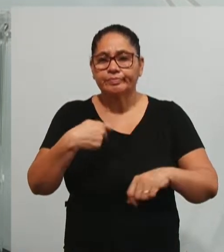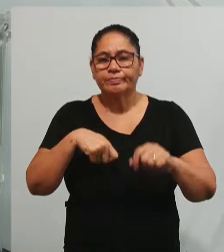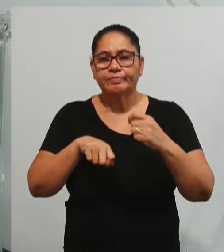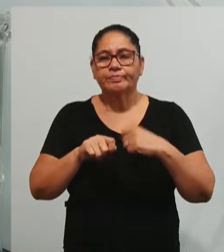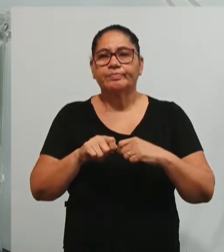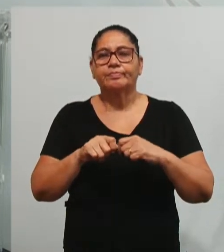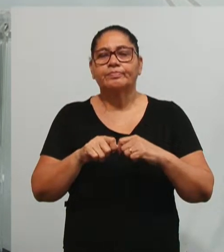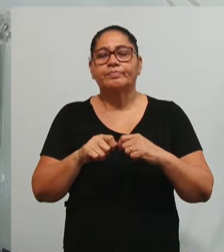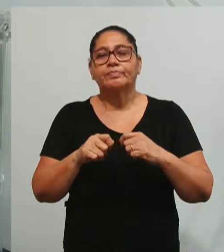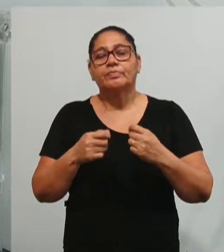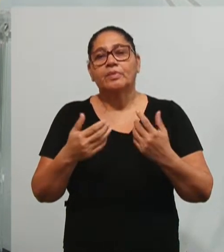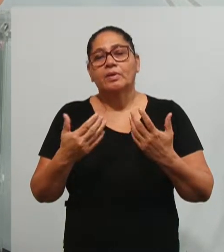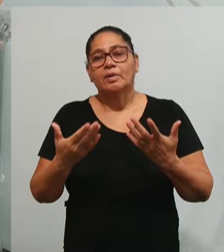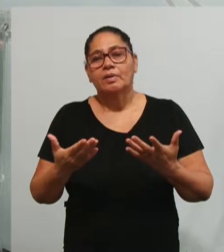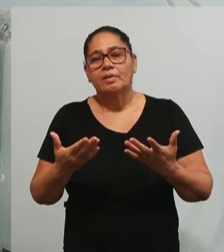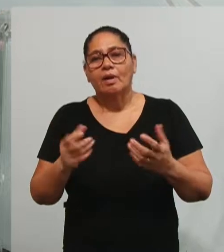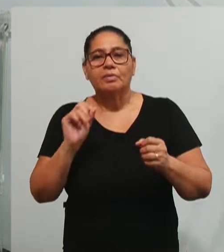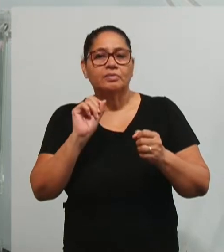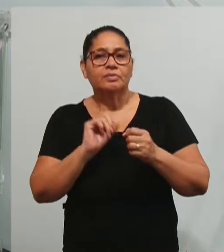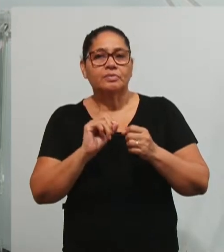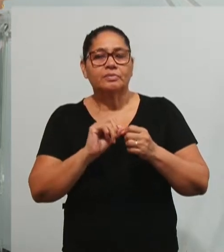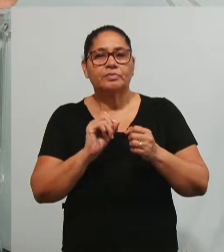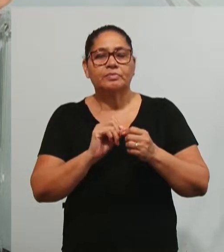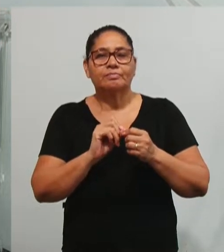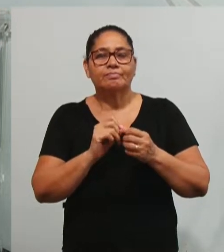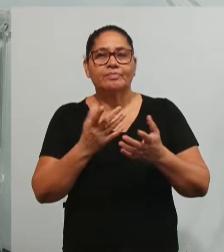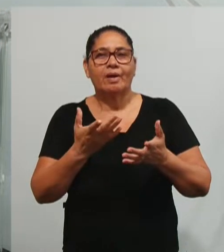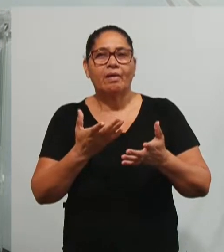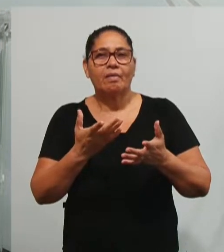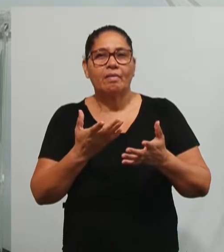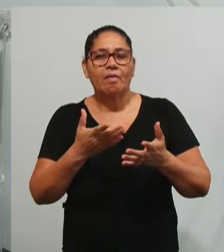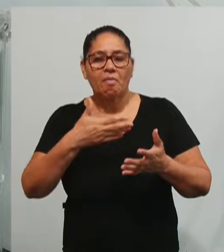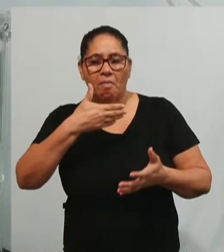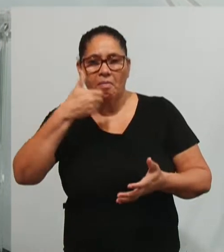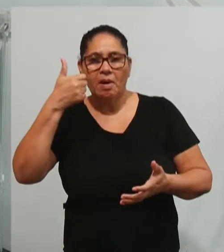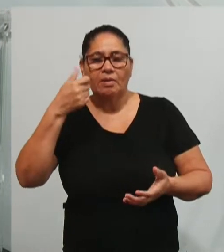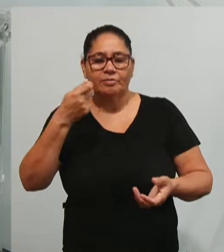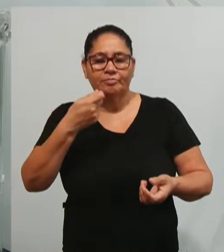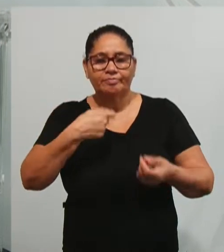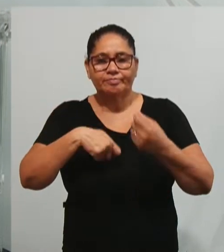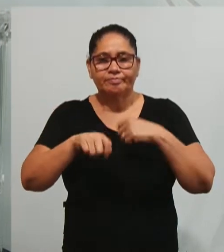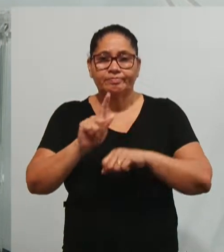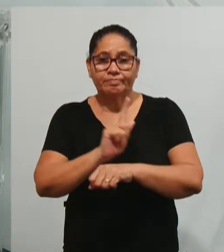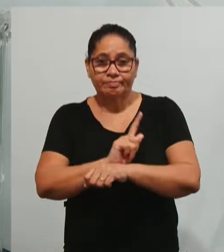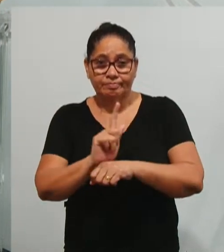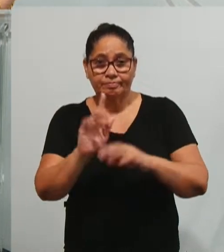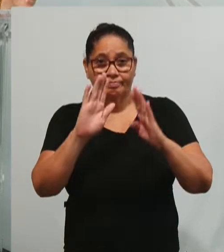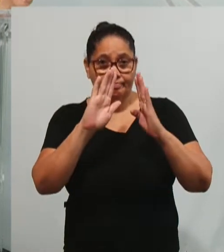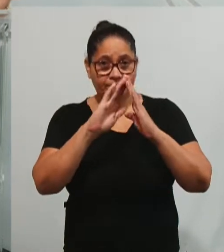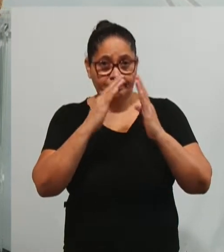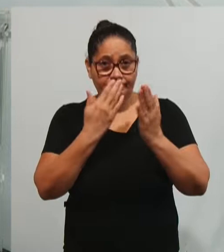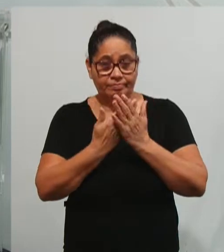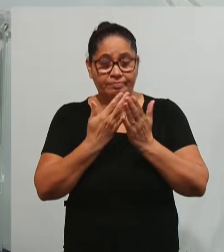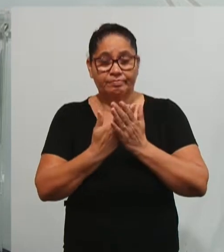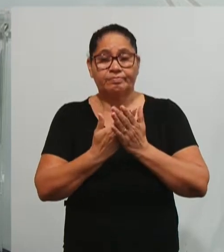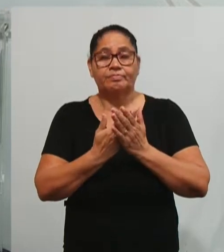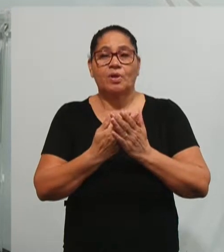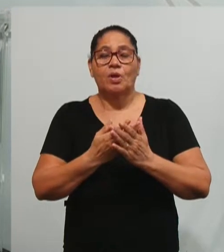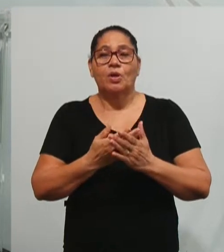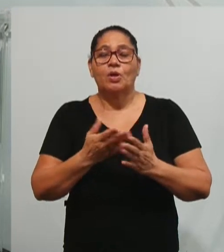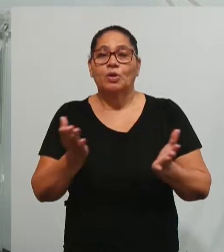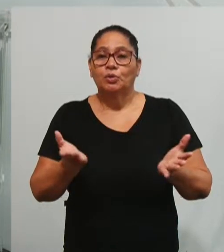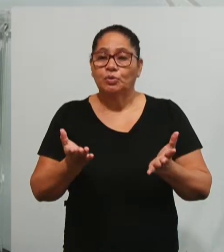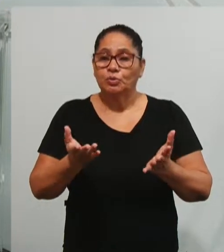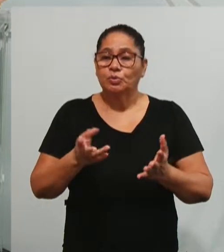para assim a gente fazer uma interlocução com a gestão escolar. E mais adiante estaremos fazendo